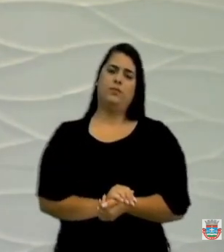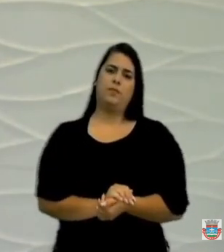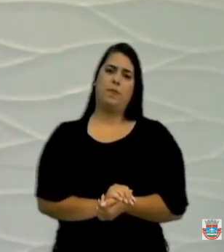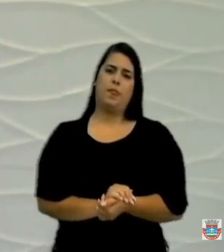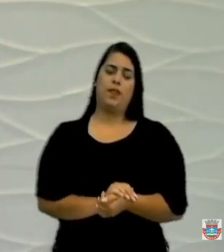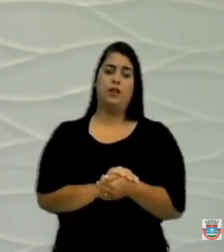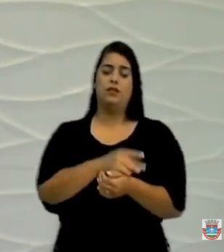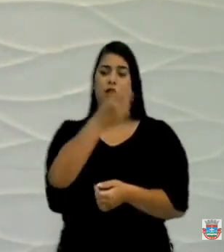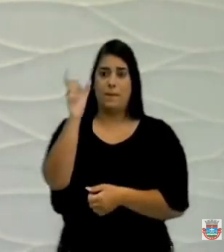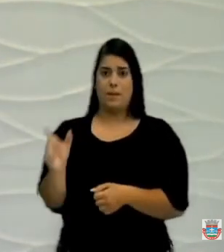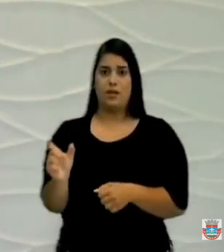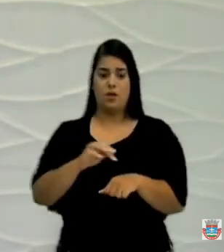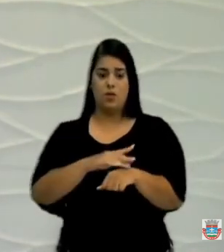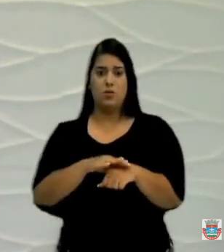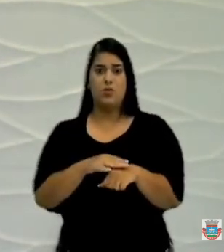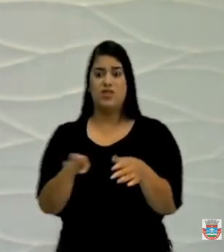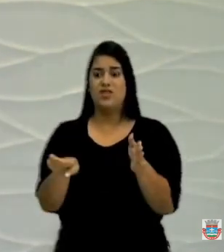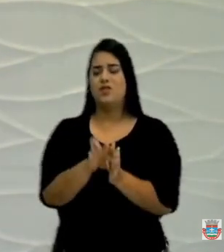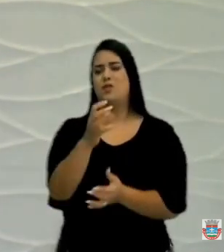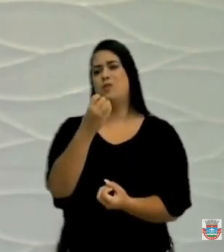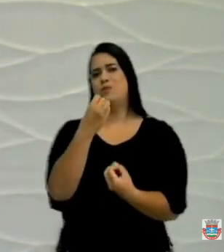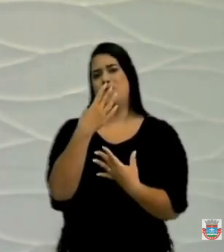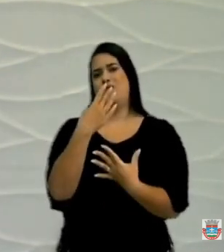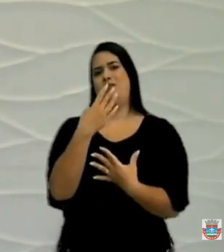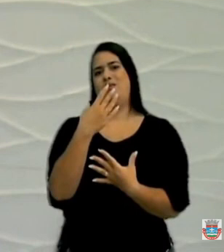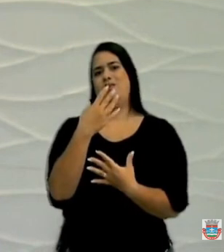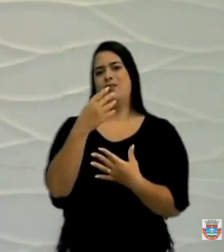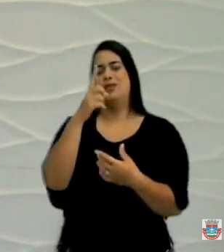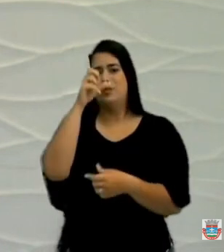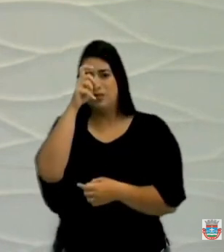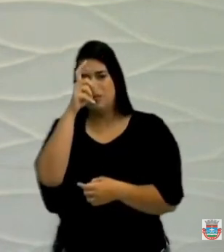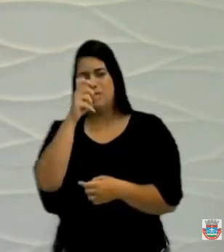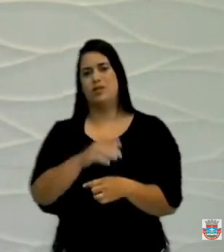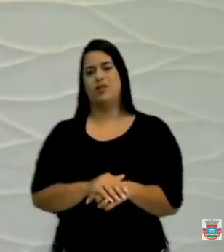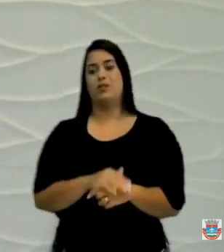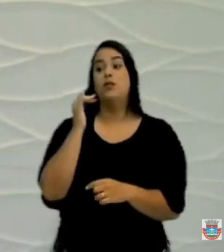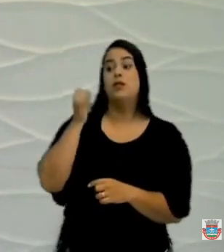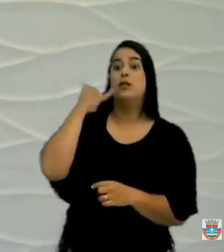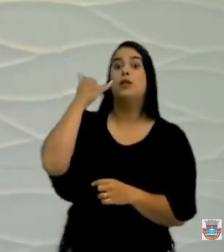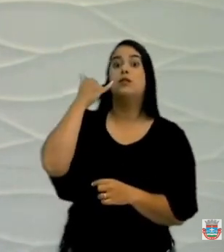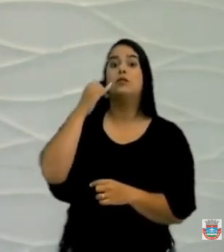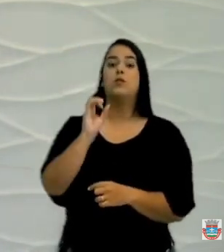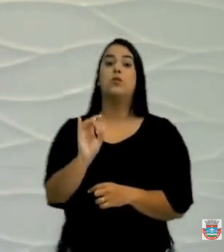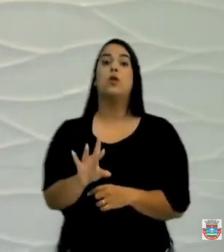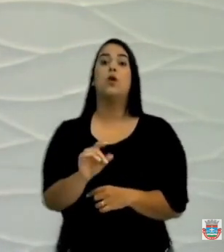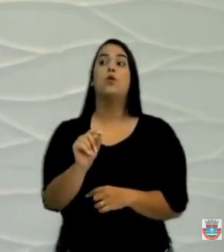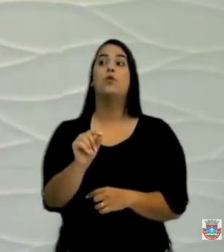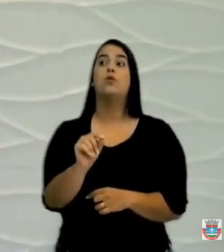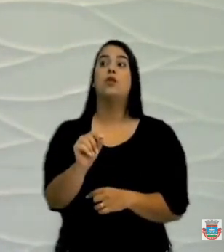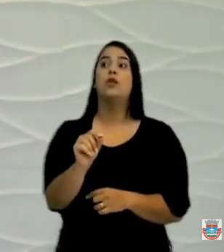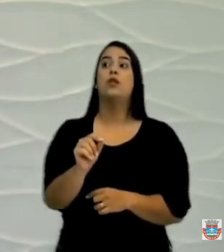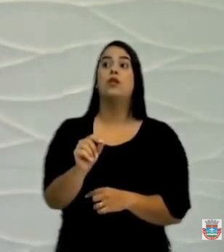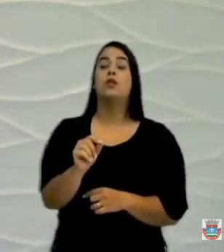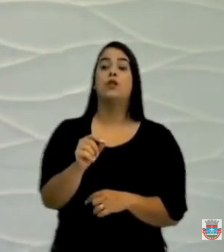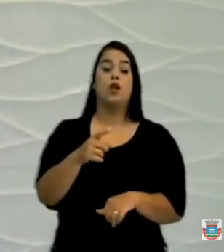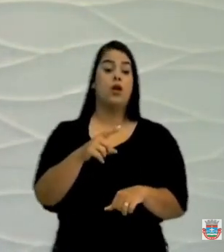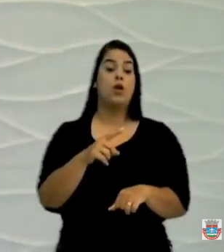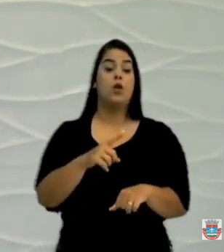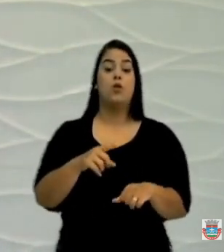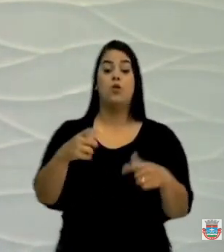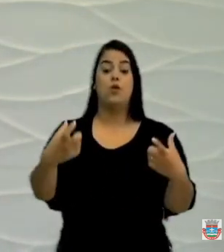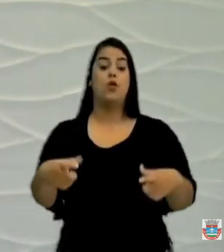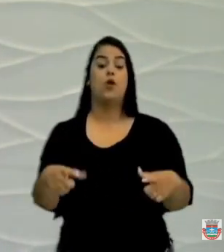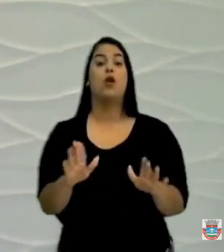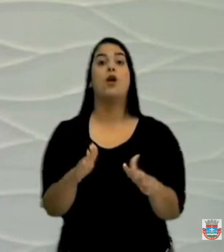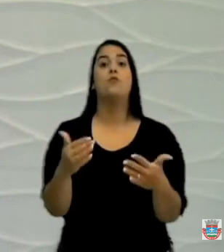paciente que foi transferido daqui chegou bem no destino. A gente recebe uma ligação, já está vindo aonde? Já tem vindo em São